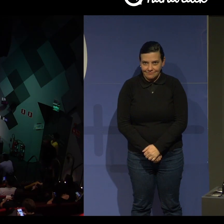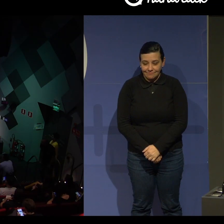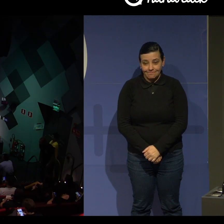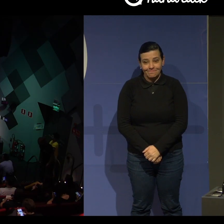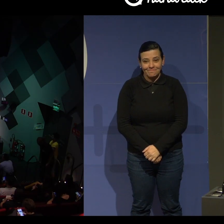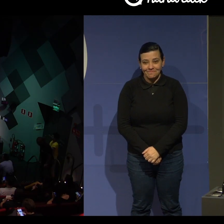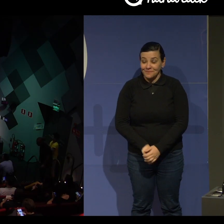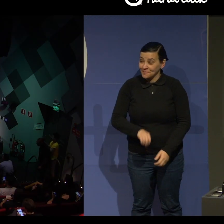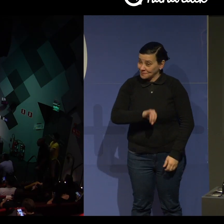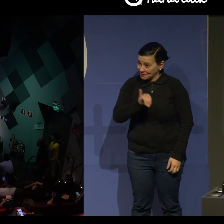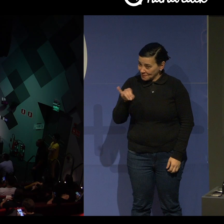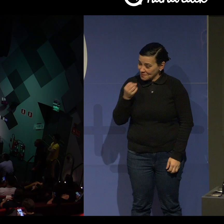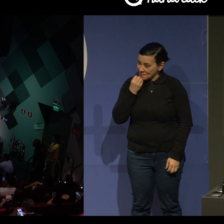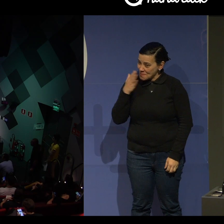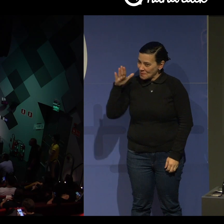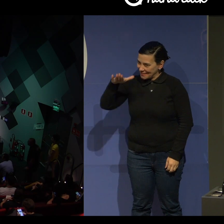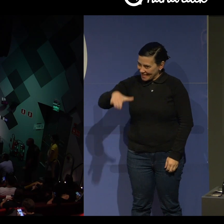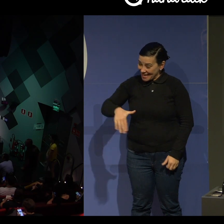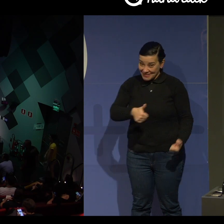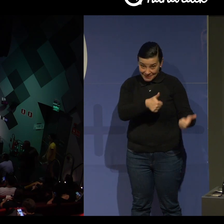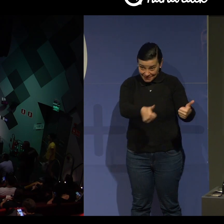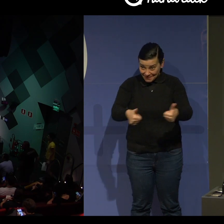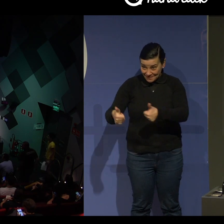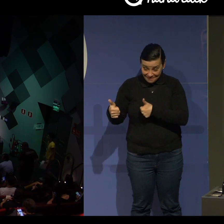Olá, boa tarde, tudo bem?